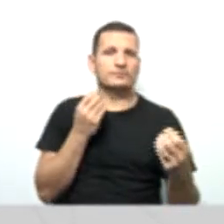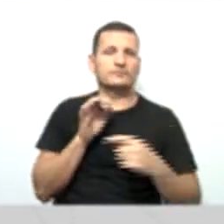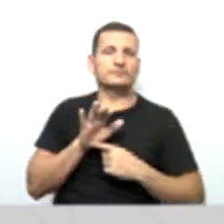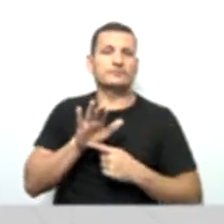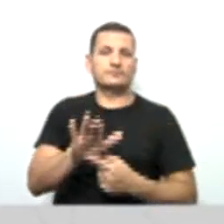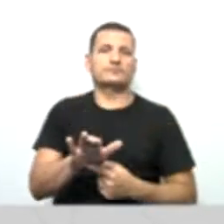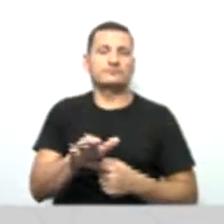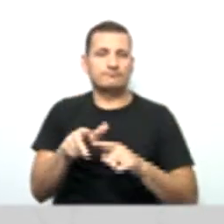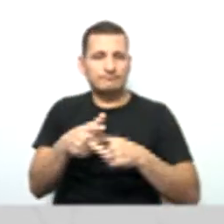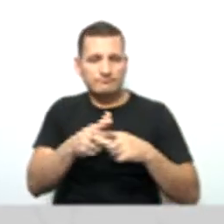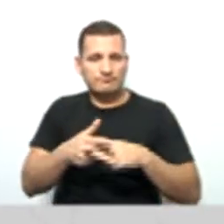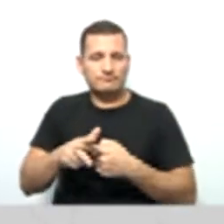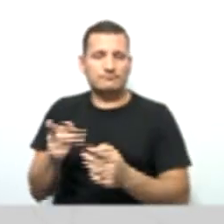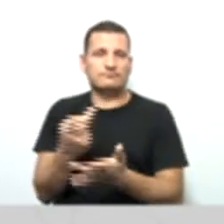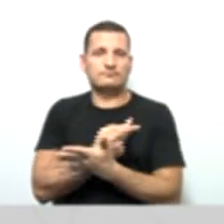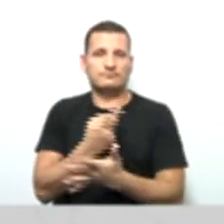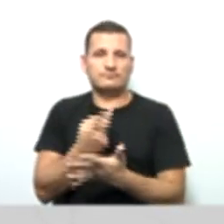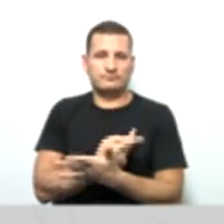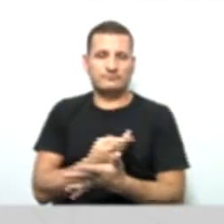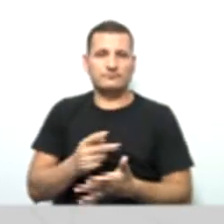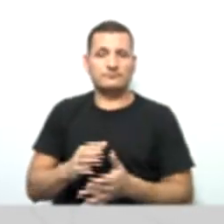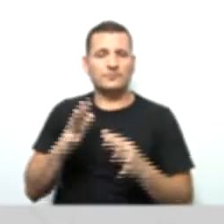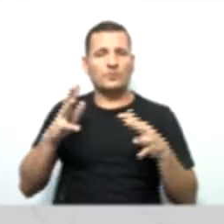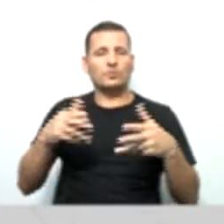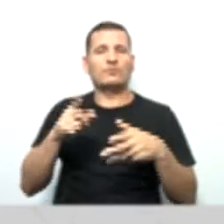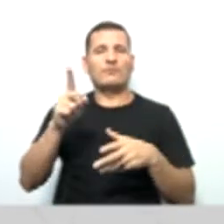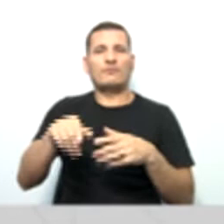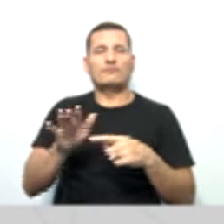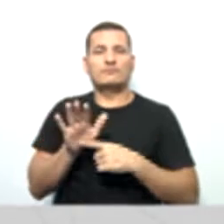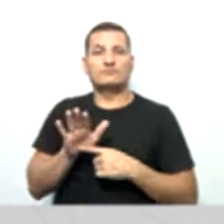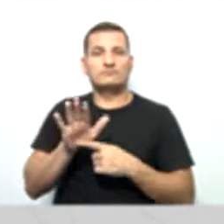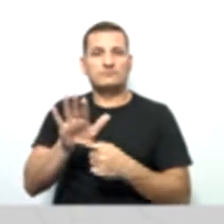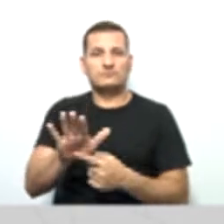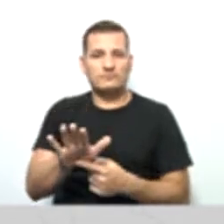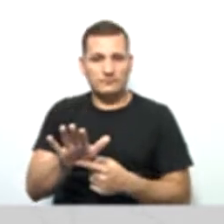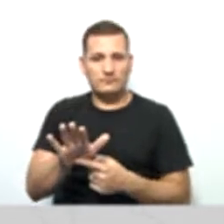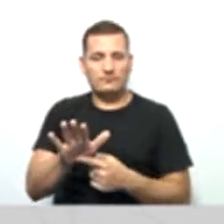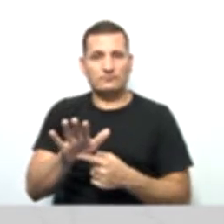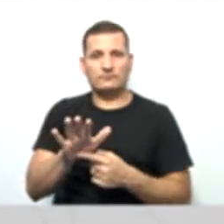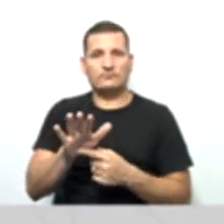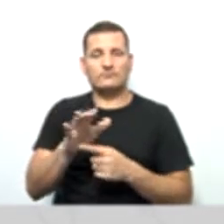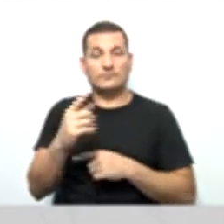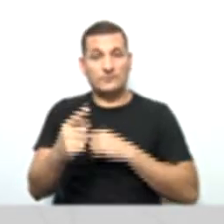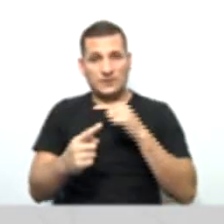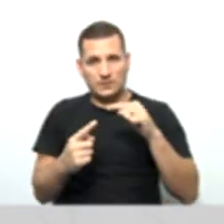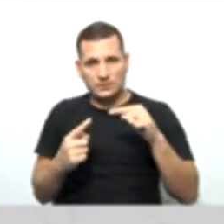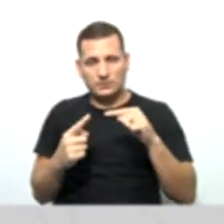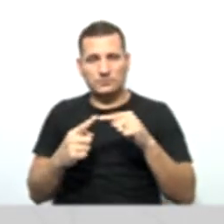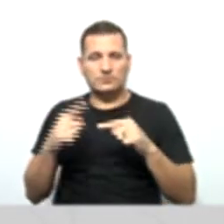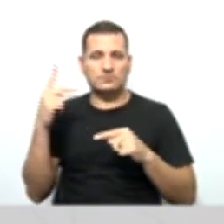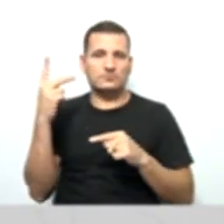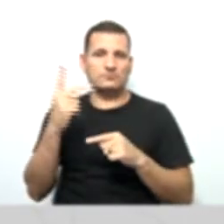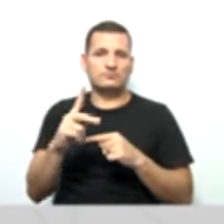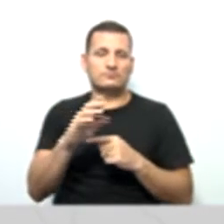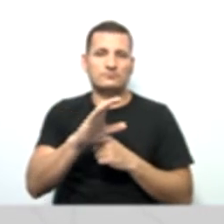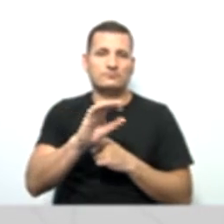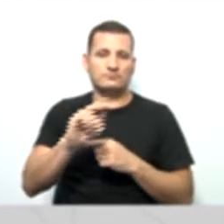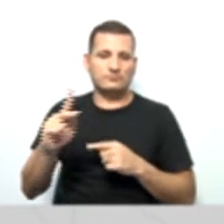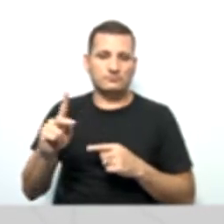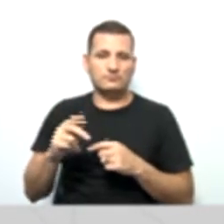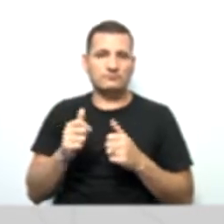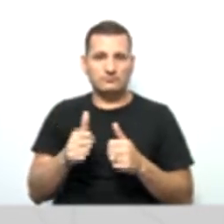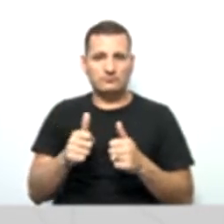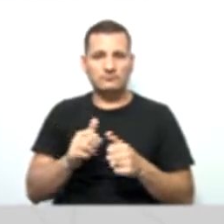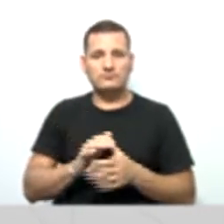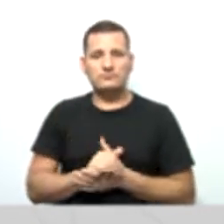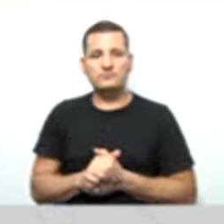aquele erro né. Então é tudo ali para ajudar no atingimento do objetivo da cooperativa, certo?